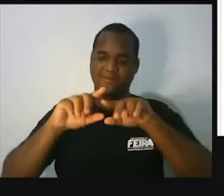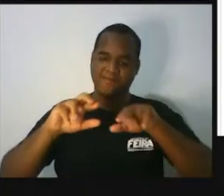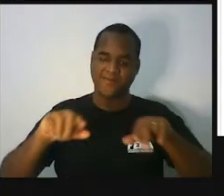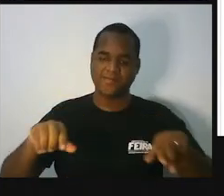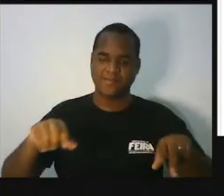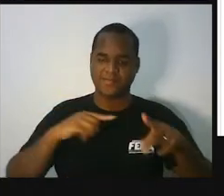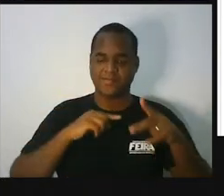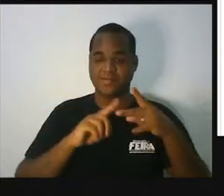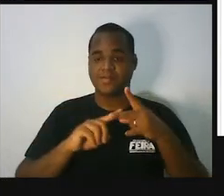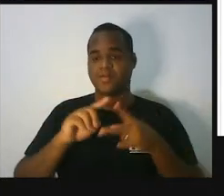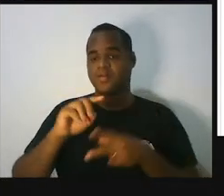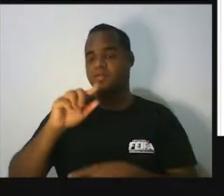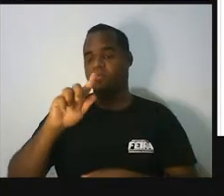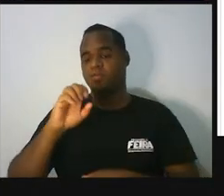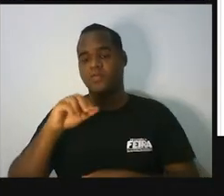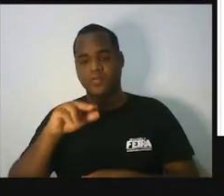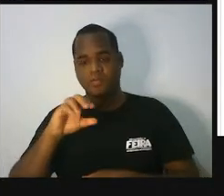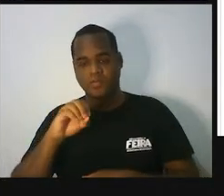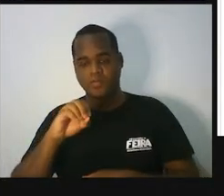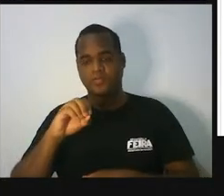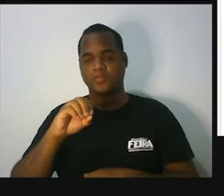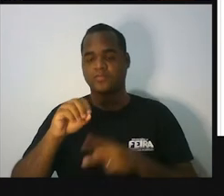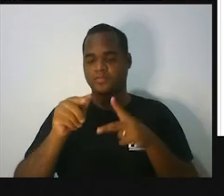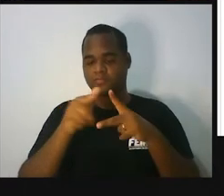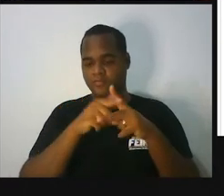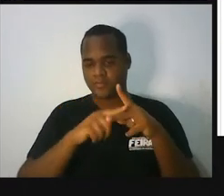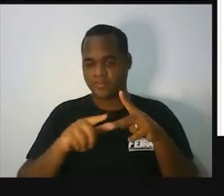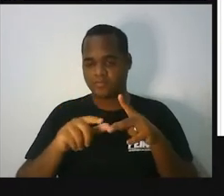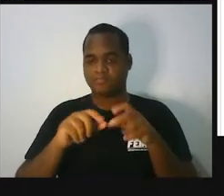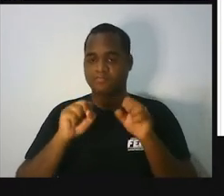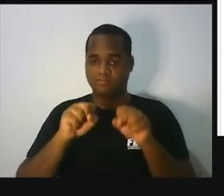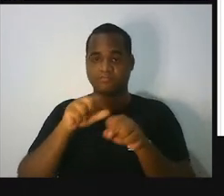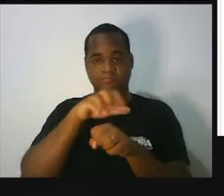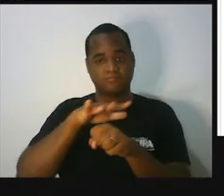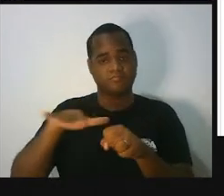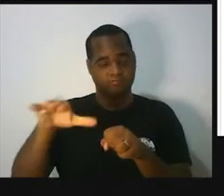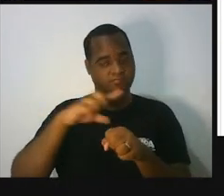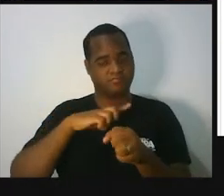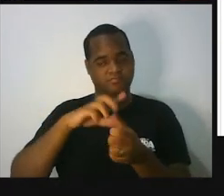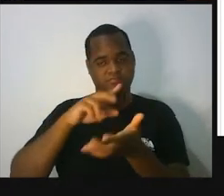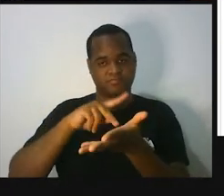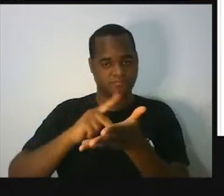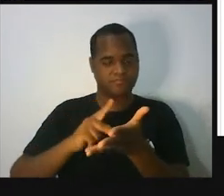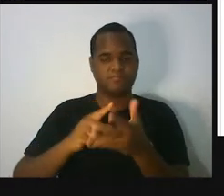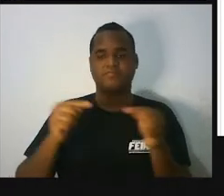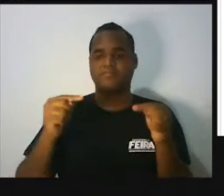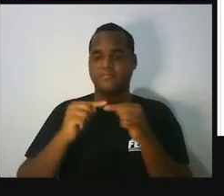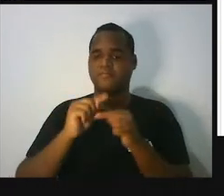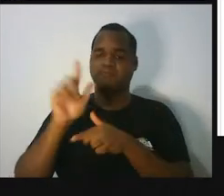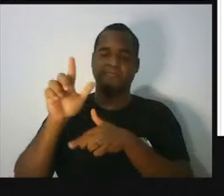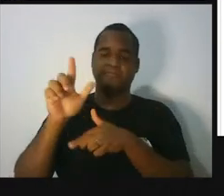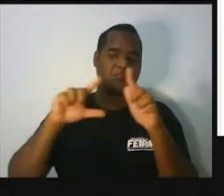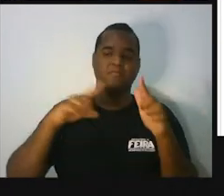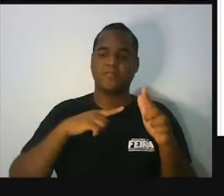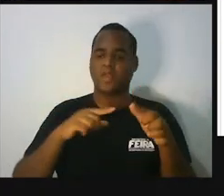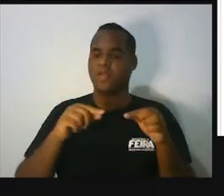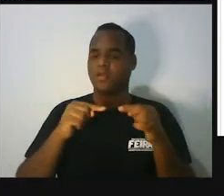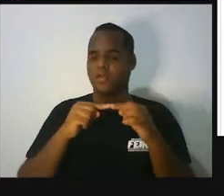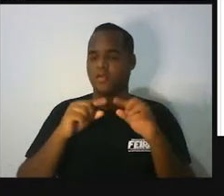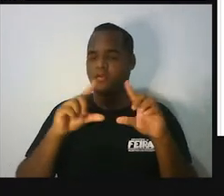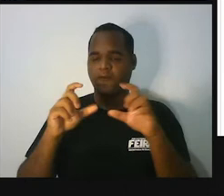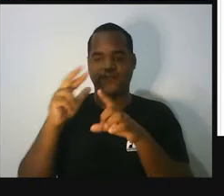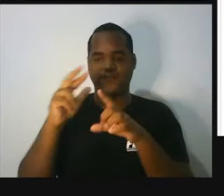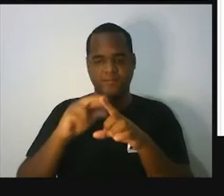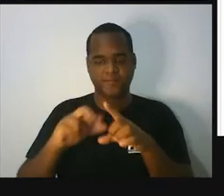gono significa ângulos, tá? Então, o triângulo é uma região geométrica de uma figura plana, essa